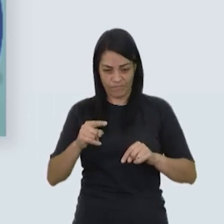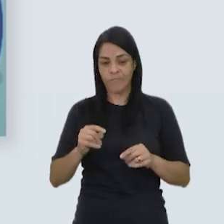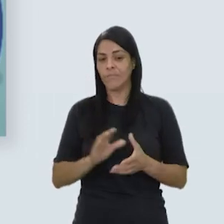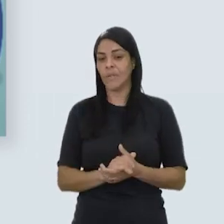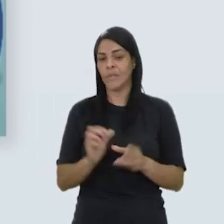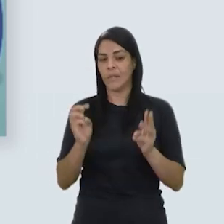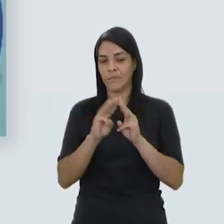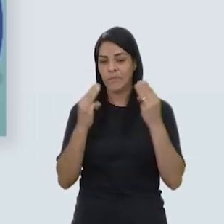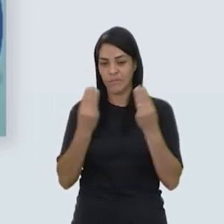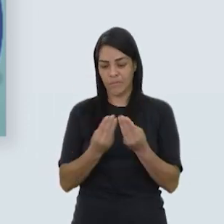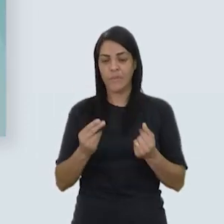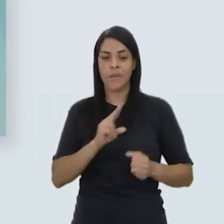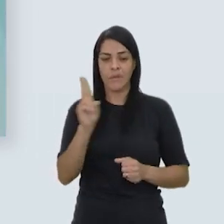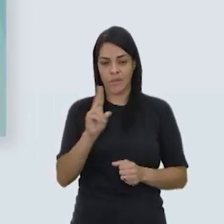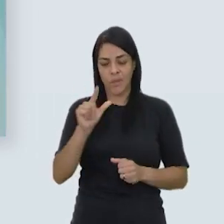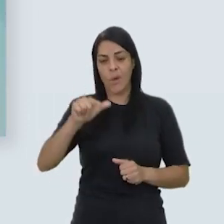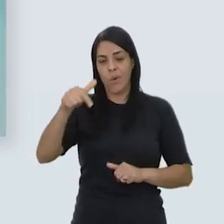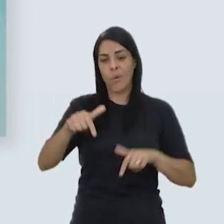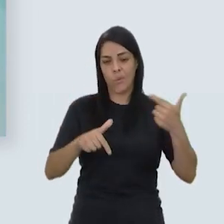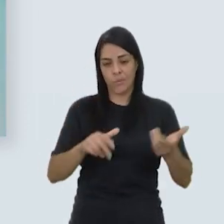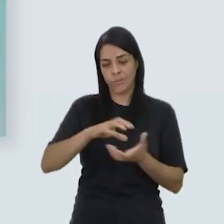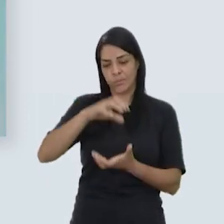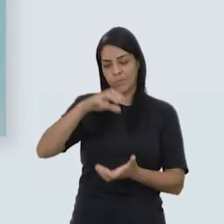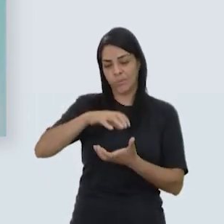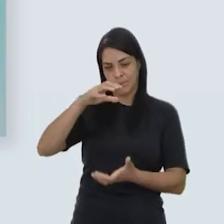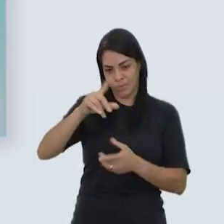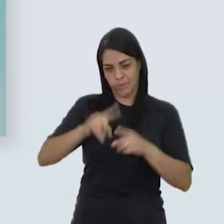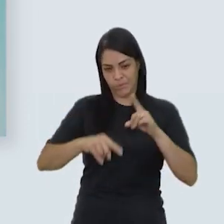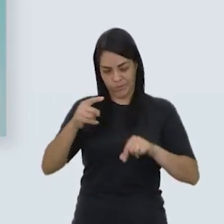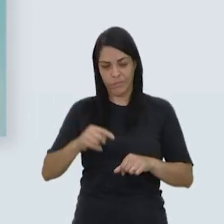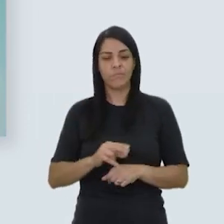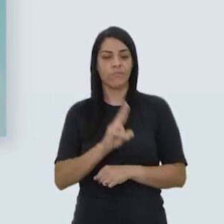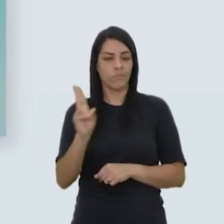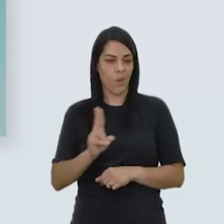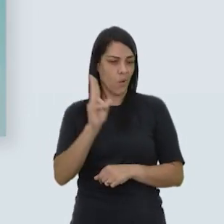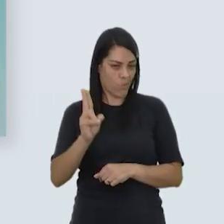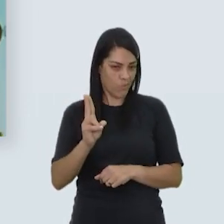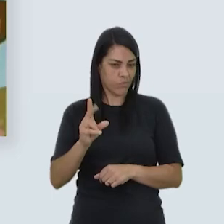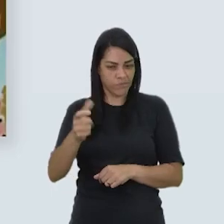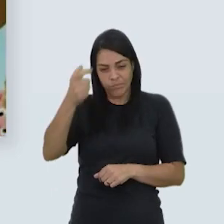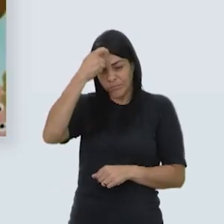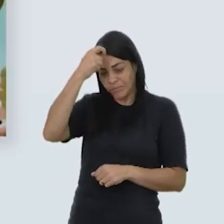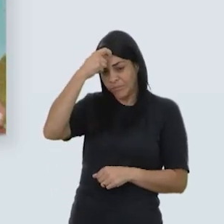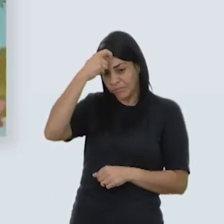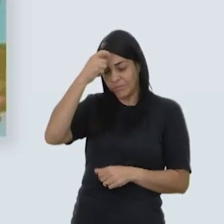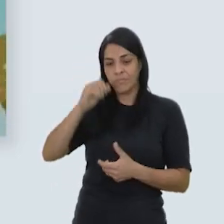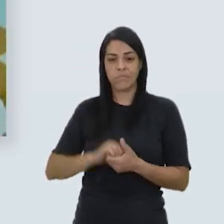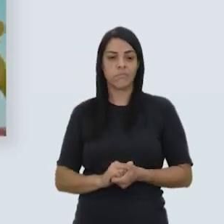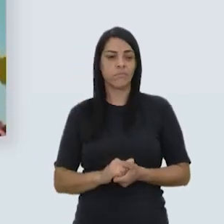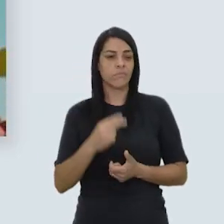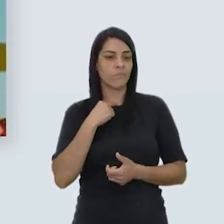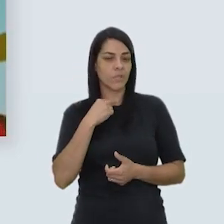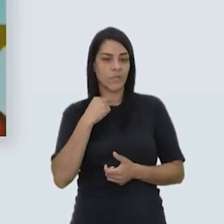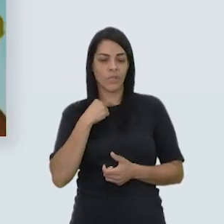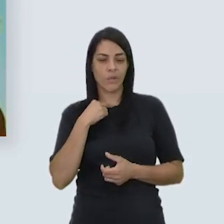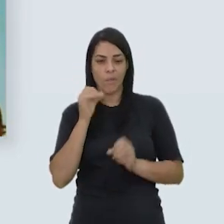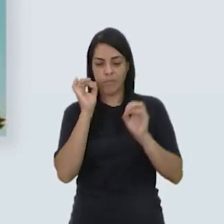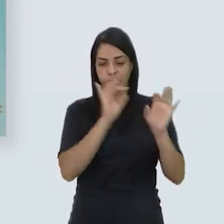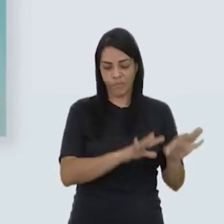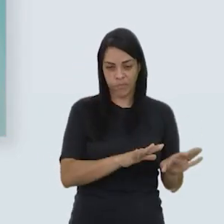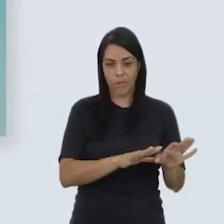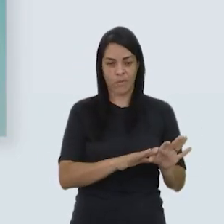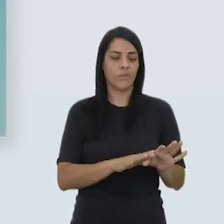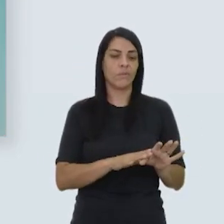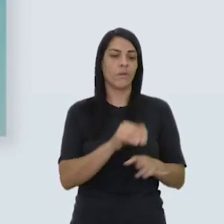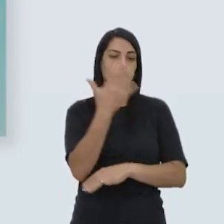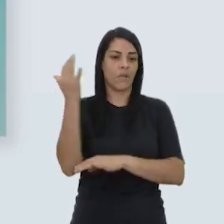embalagens e produtos. Isso é consumo consciente. É o consumo que procura não desperdiçar recursos da natureza e